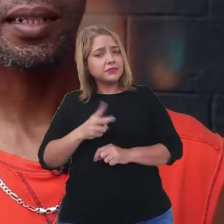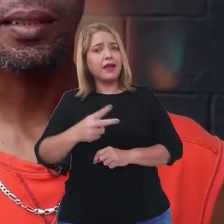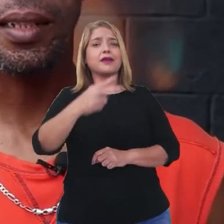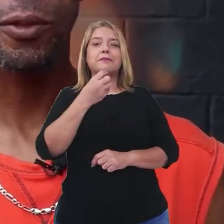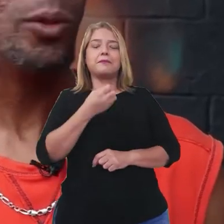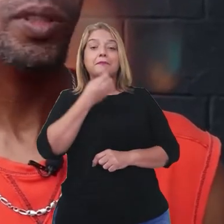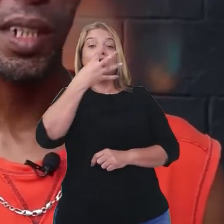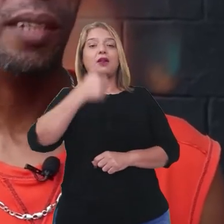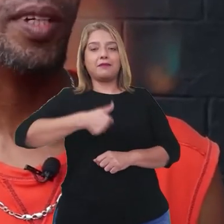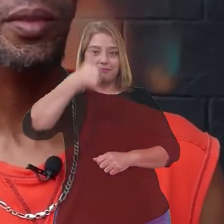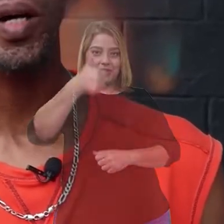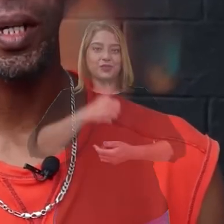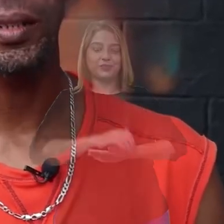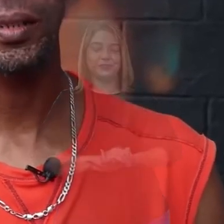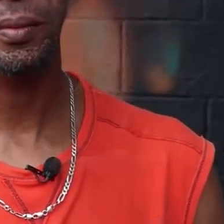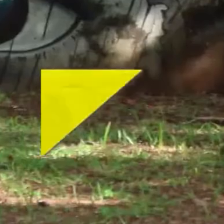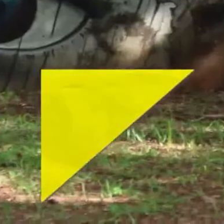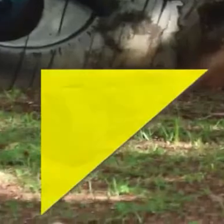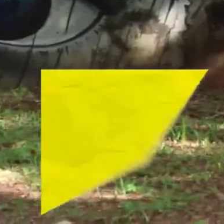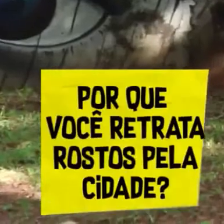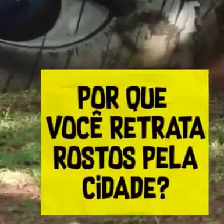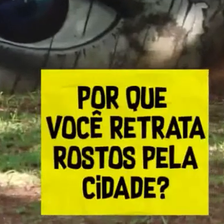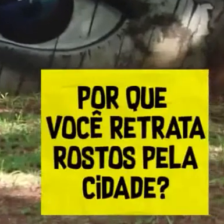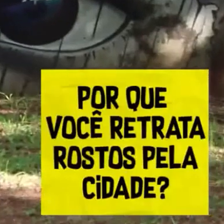está evoluindo cada vez mais.